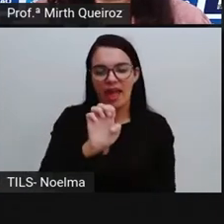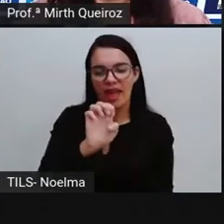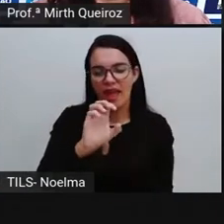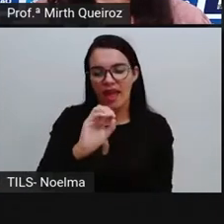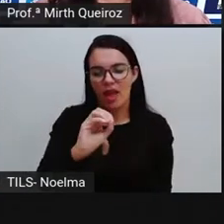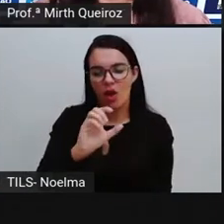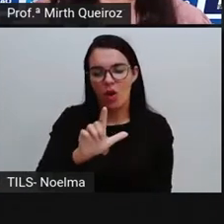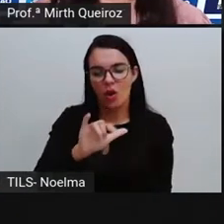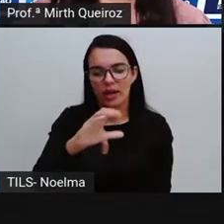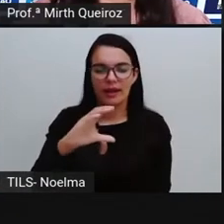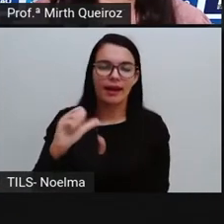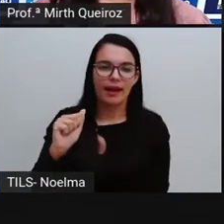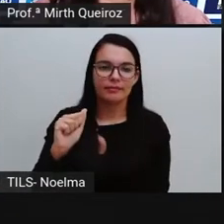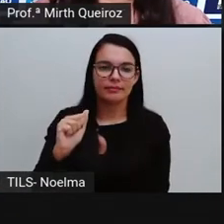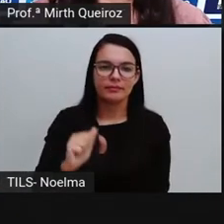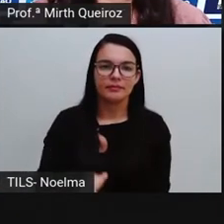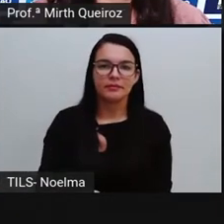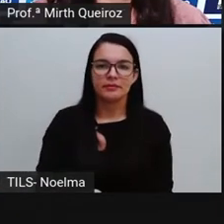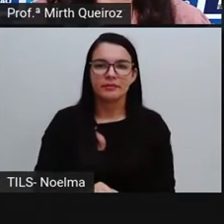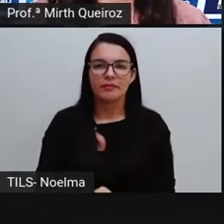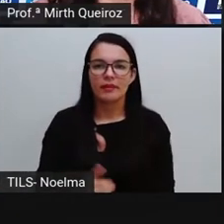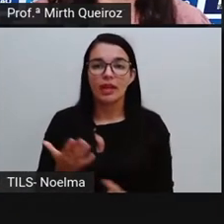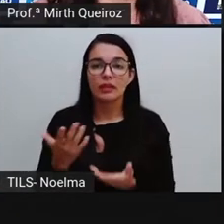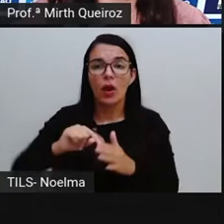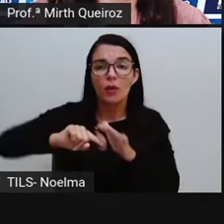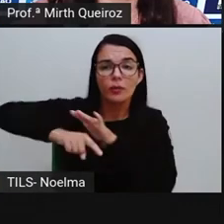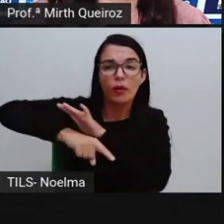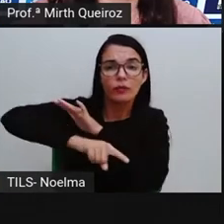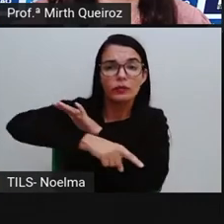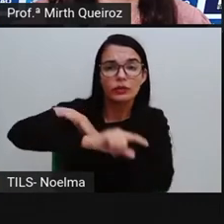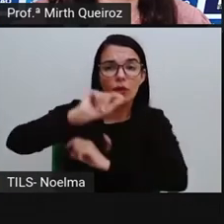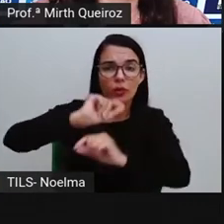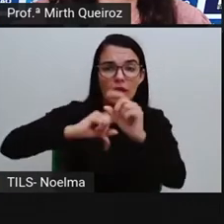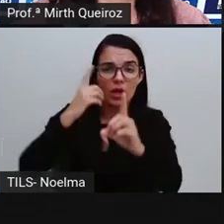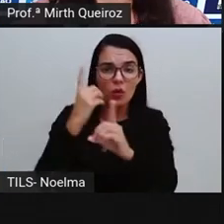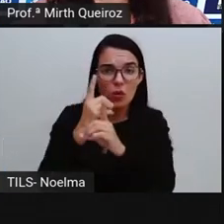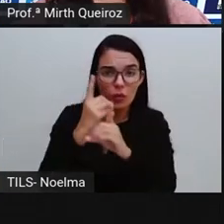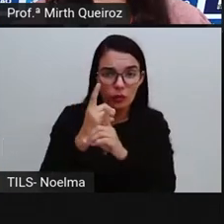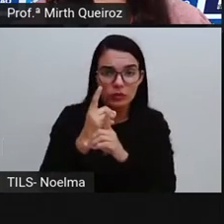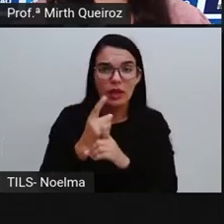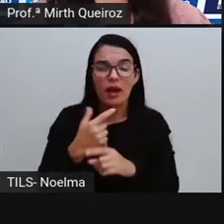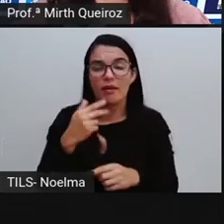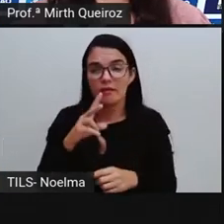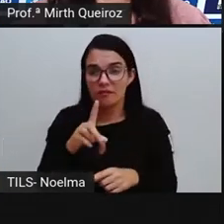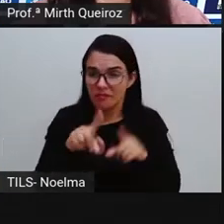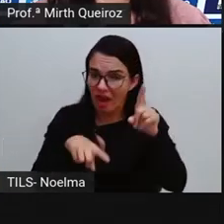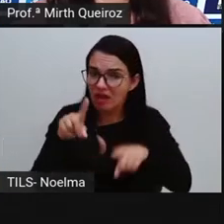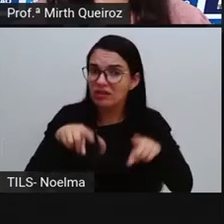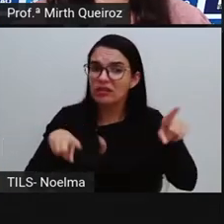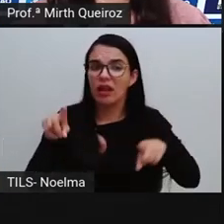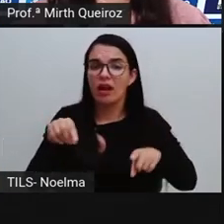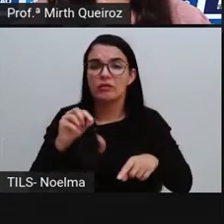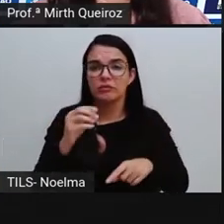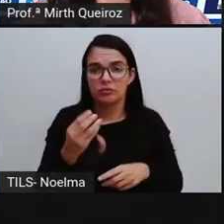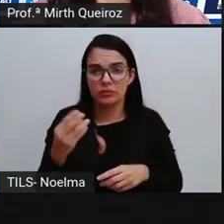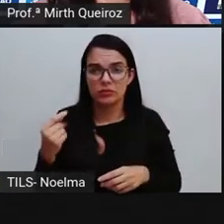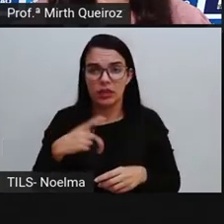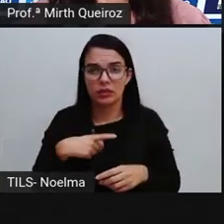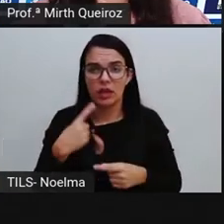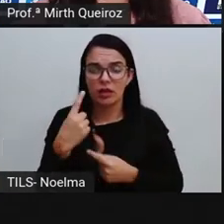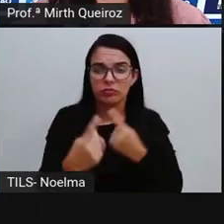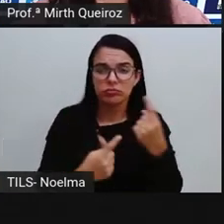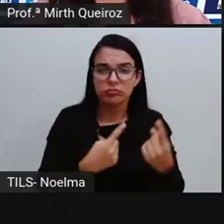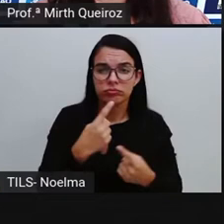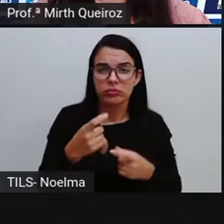a partir do vento. A profundidade em que ele se encontra varia muito. Em alguns casos, ele se localiza